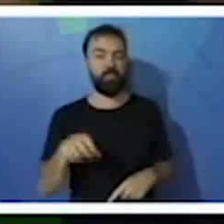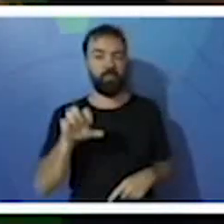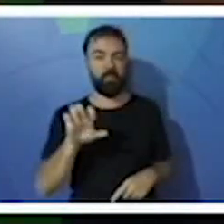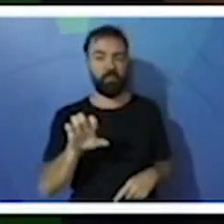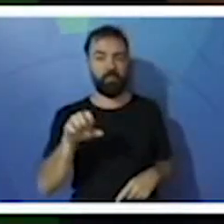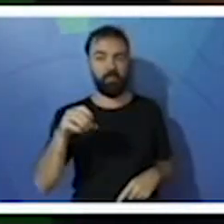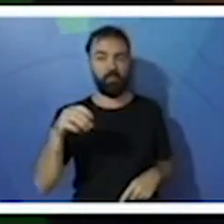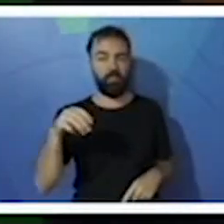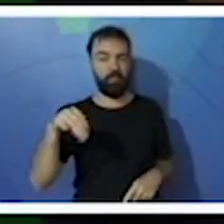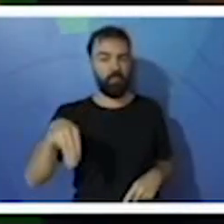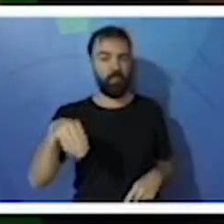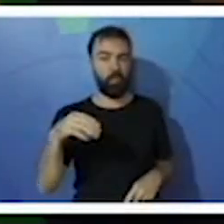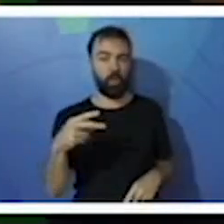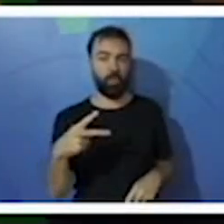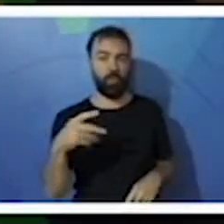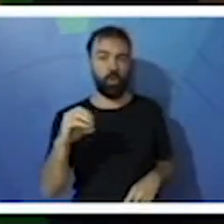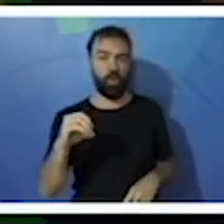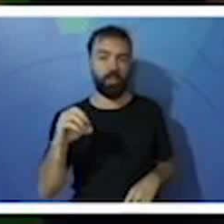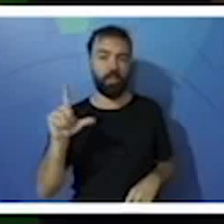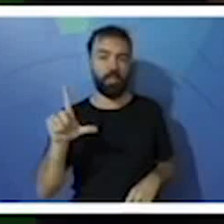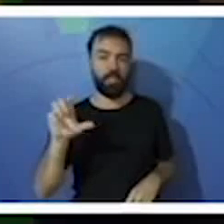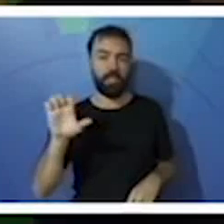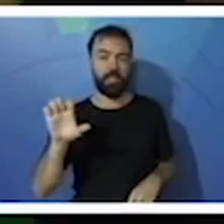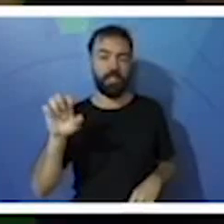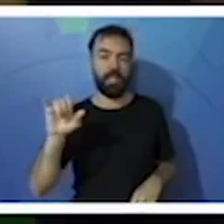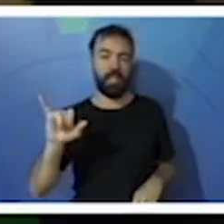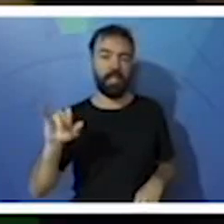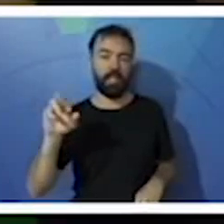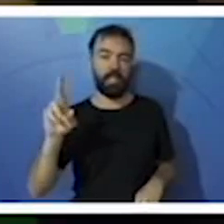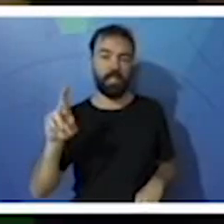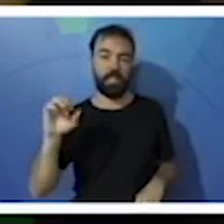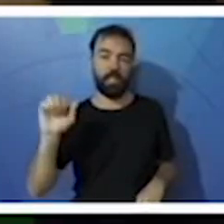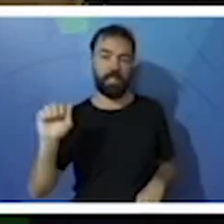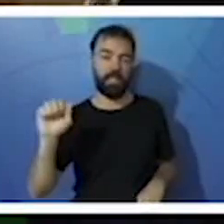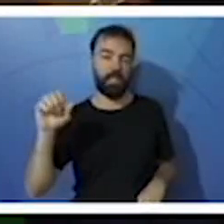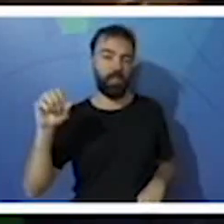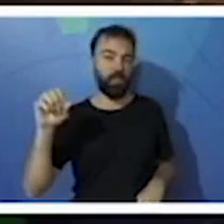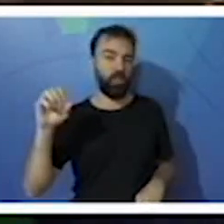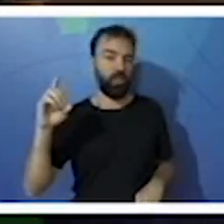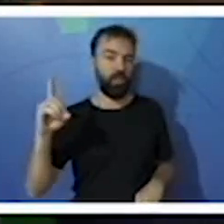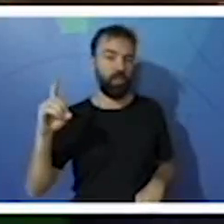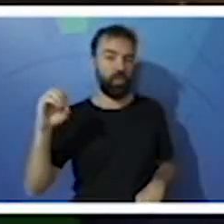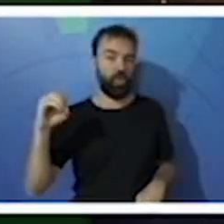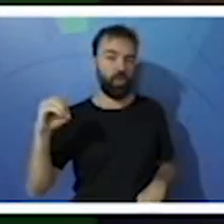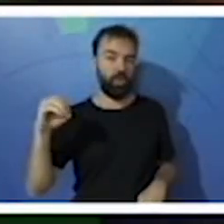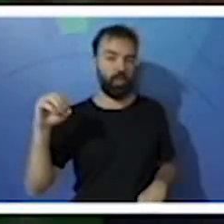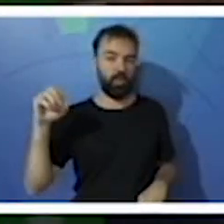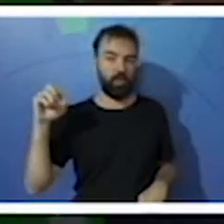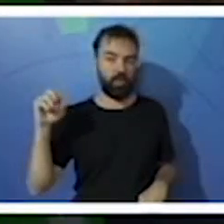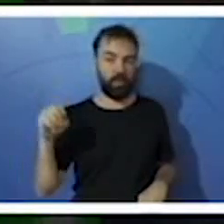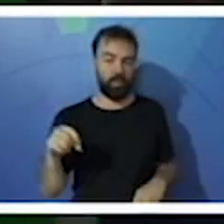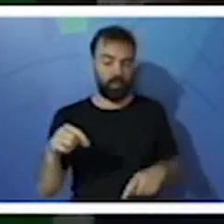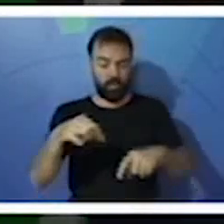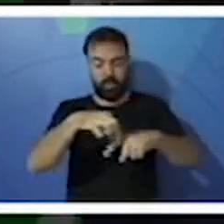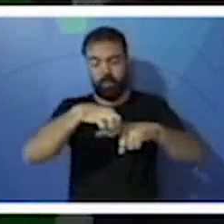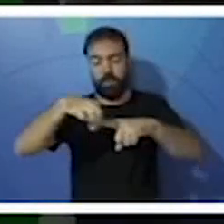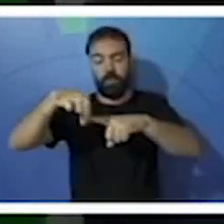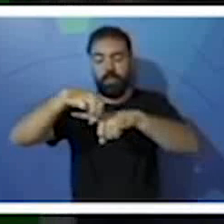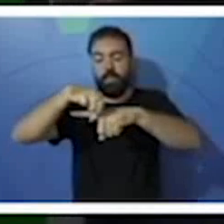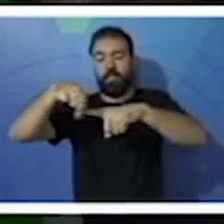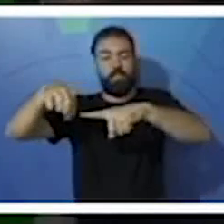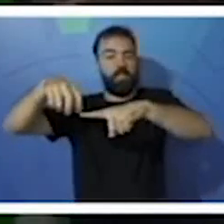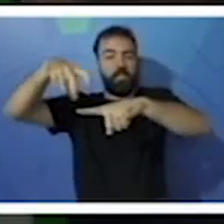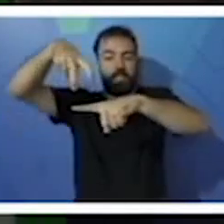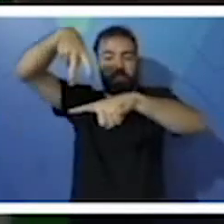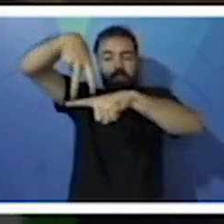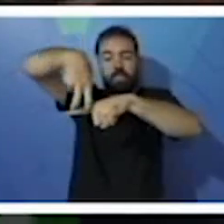professora? Tá aqui no vocabulário. Que está no poleiro. Poleiro é a vara, né? Em que a ave